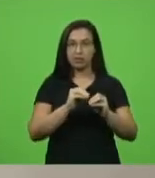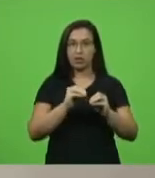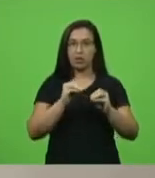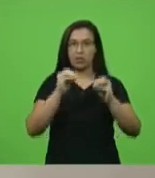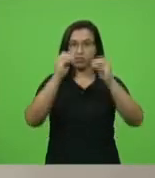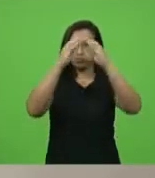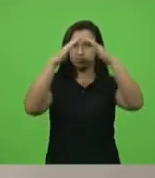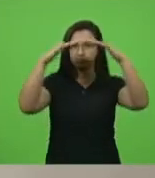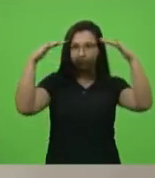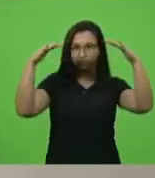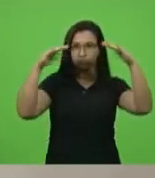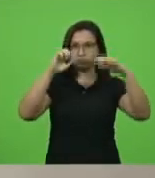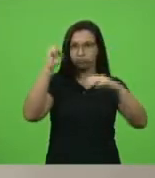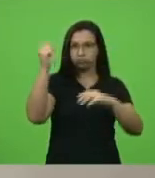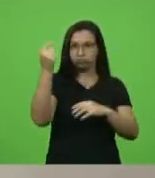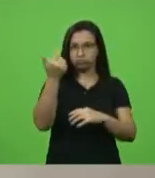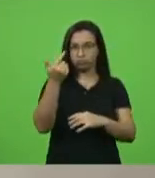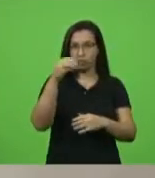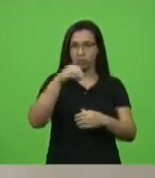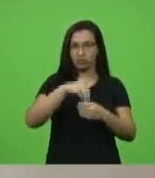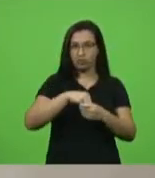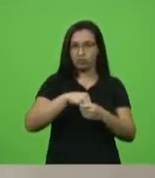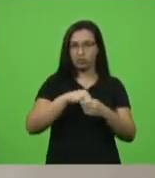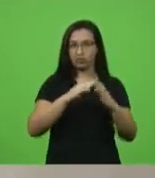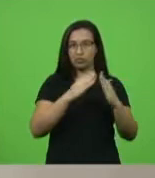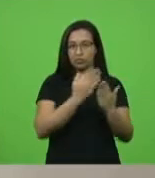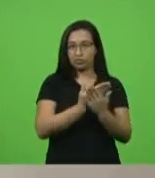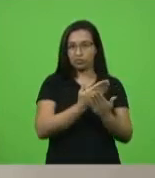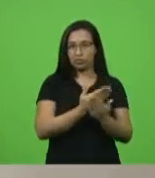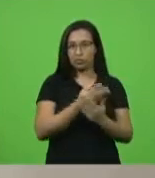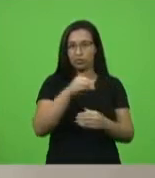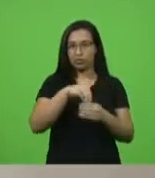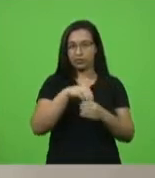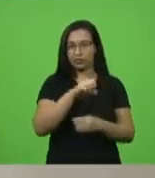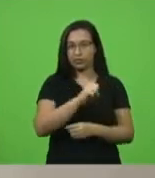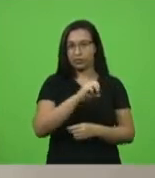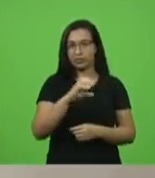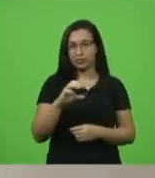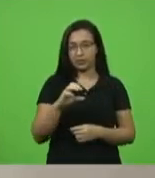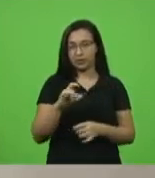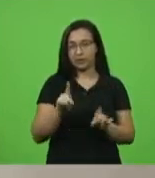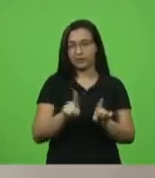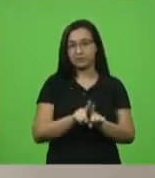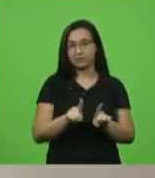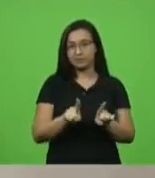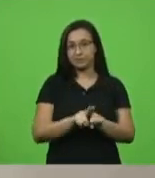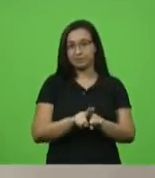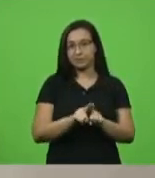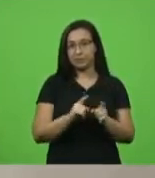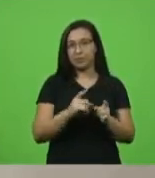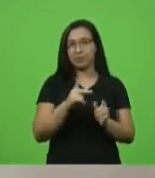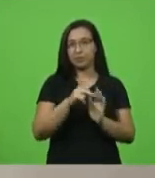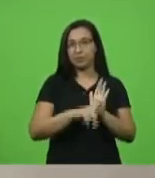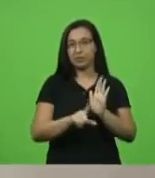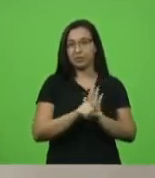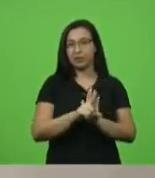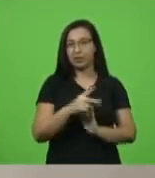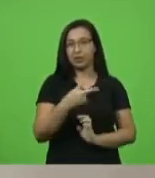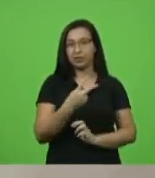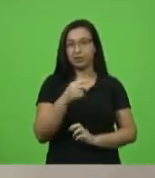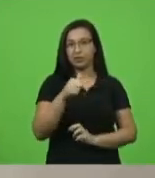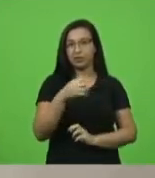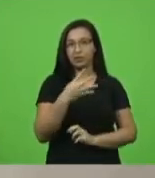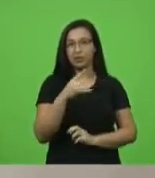escolas da República Estadual, presídios e penitenciários de Santa Catarina. E também ao Projeto de Lei nº 274